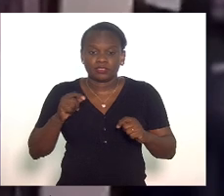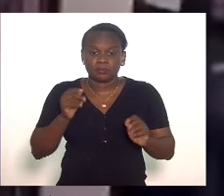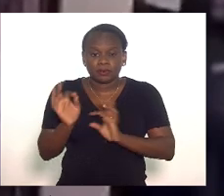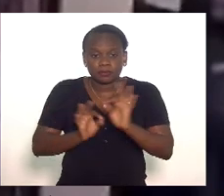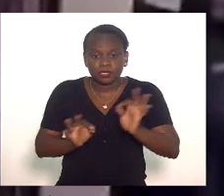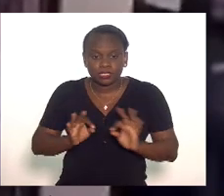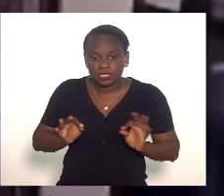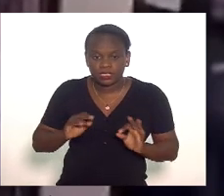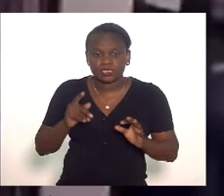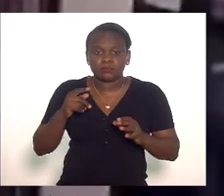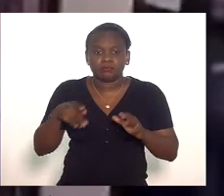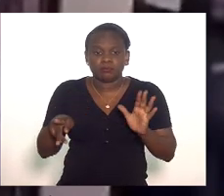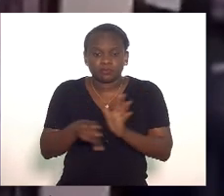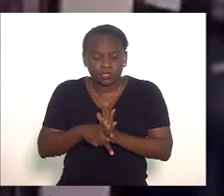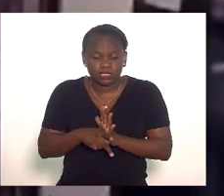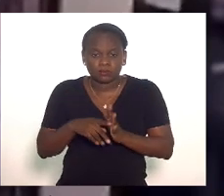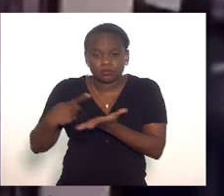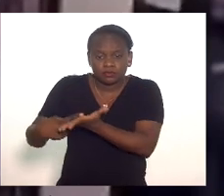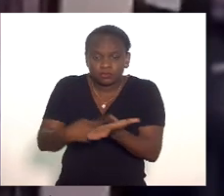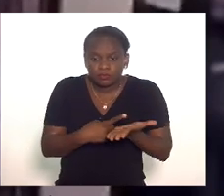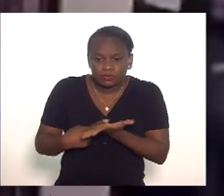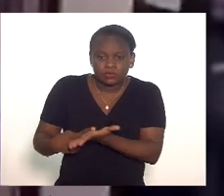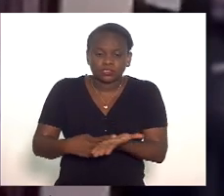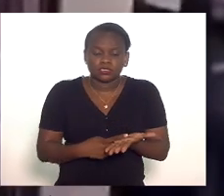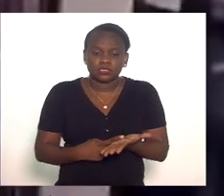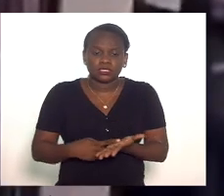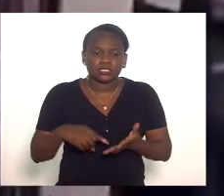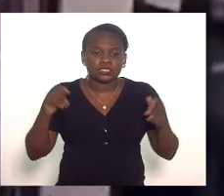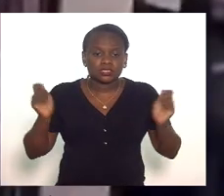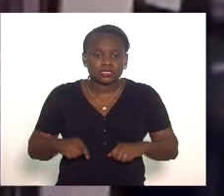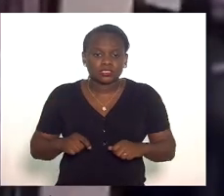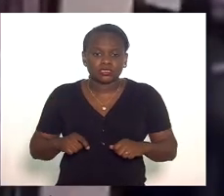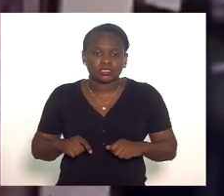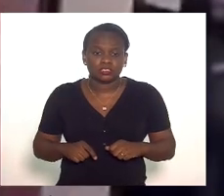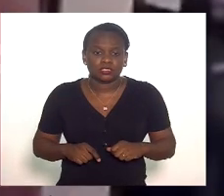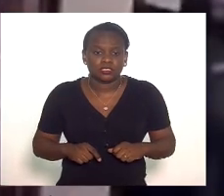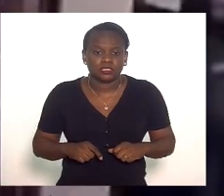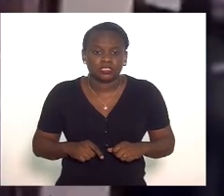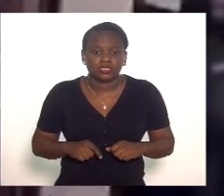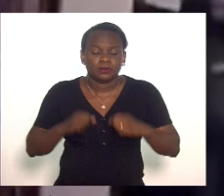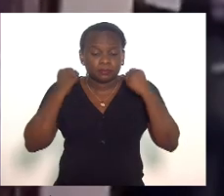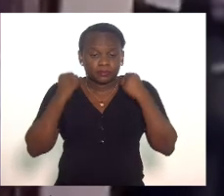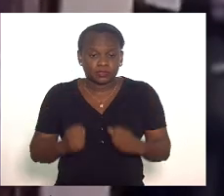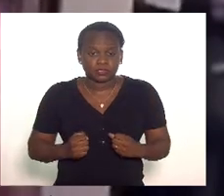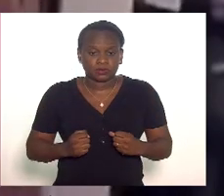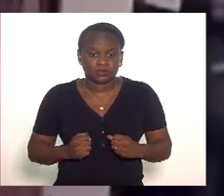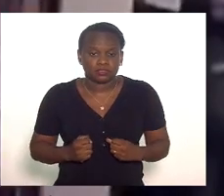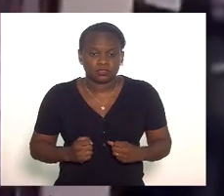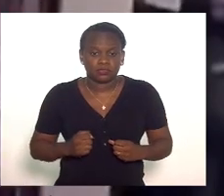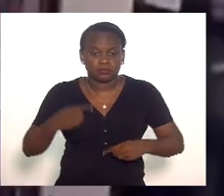construir em termos de uma articulação que tenha o peso político